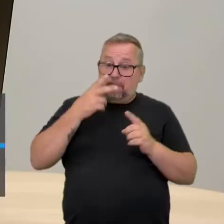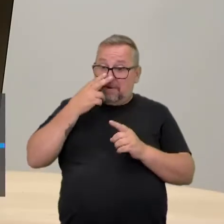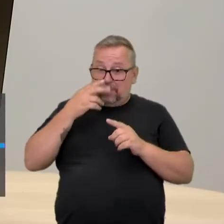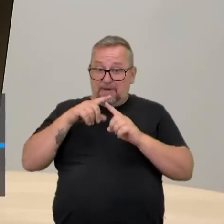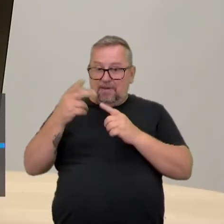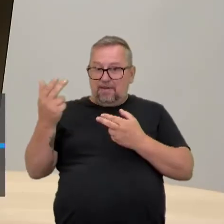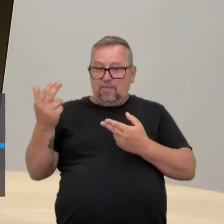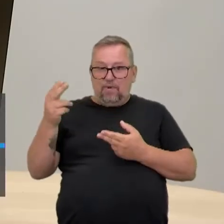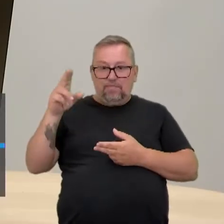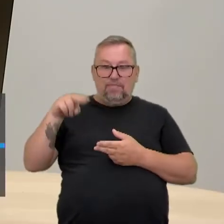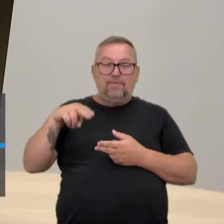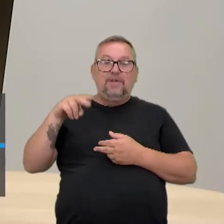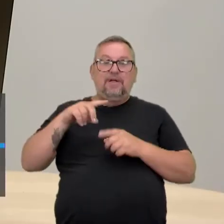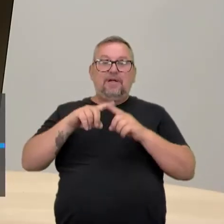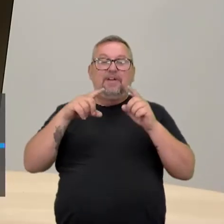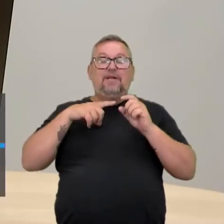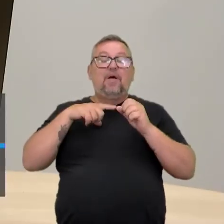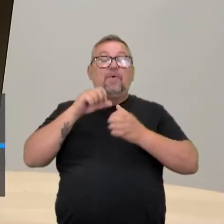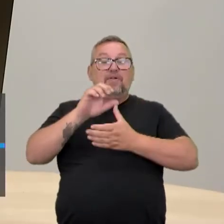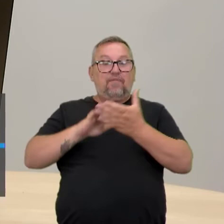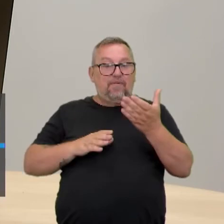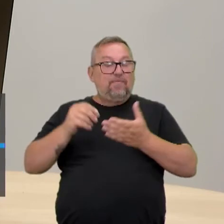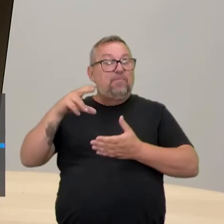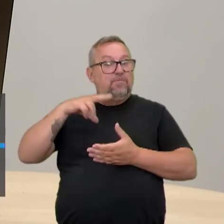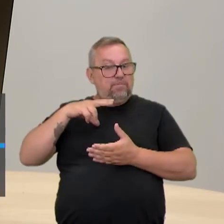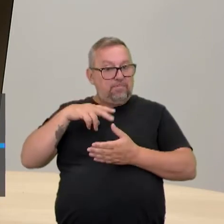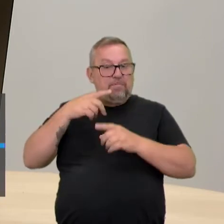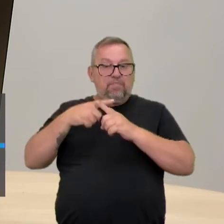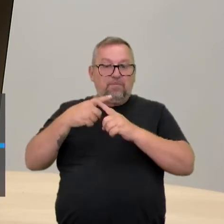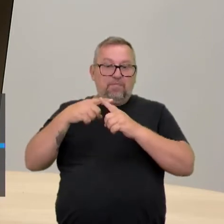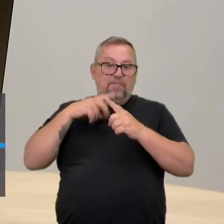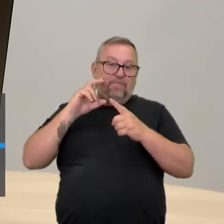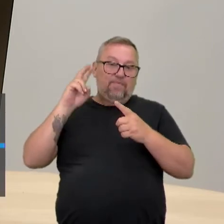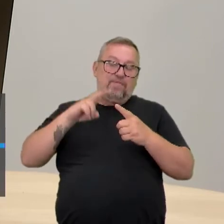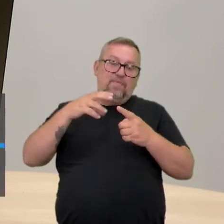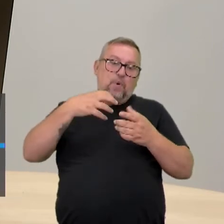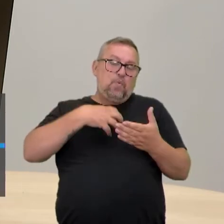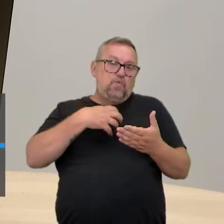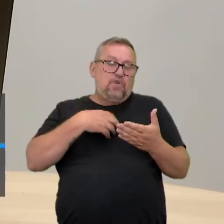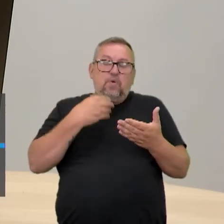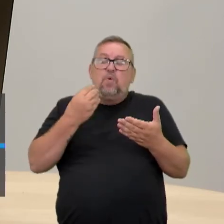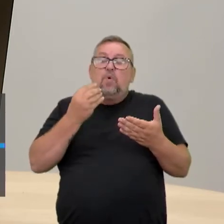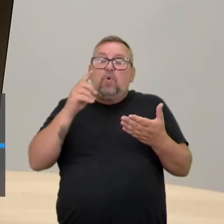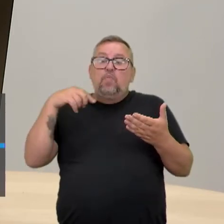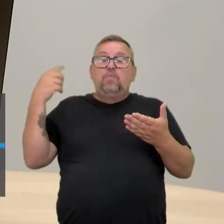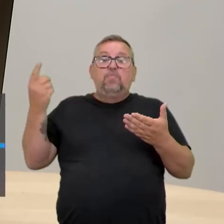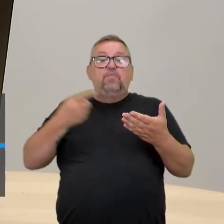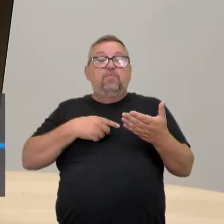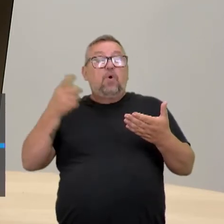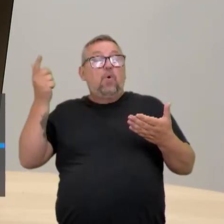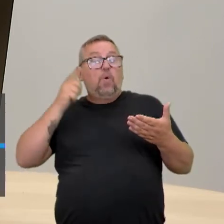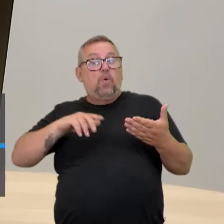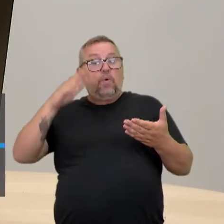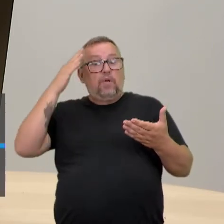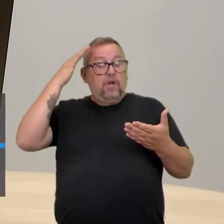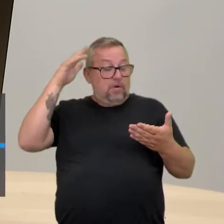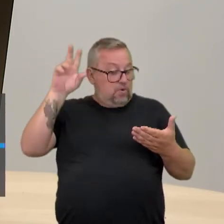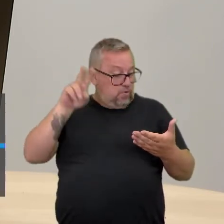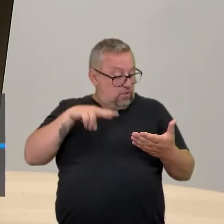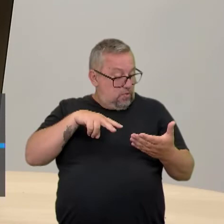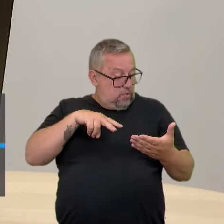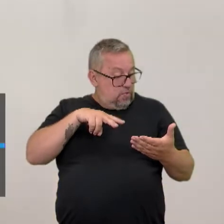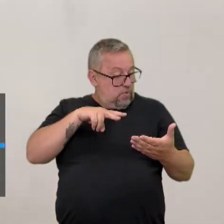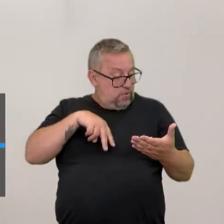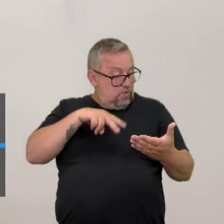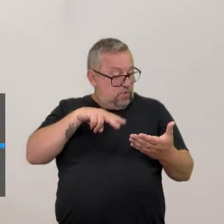mas iguais não. Então, é uma atividade muito pessoal, porque tem a ver com a forma como a gente compreende aquele tema,